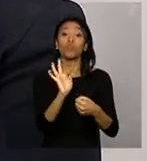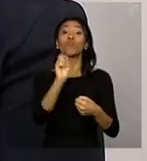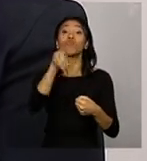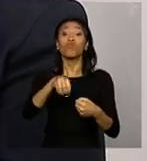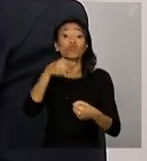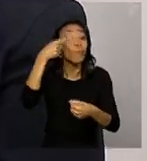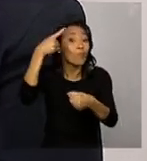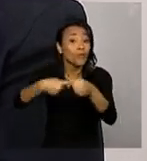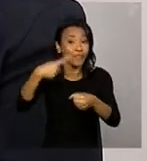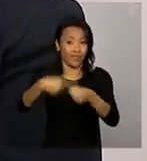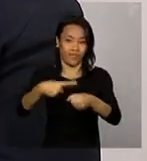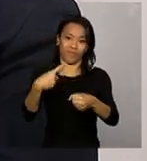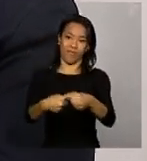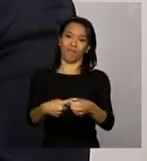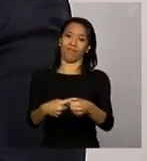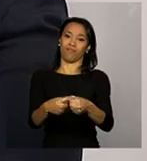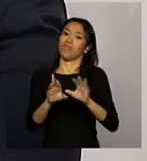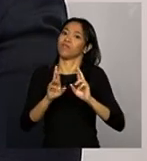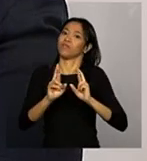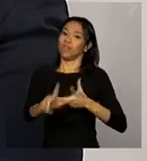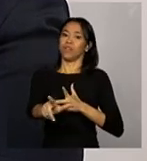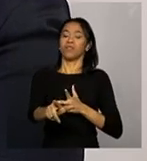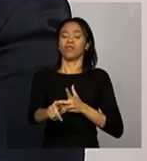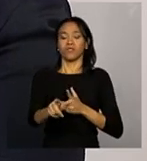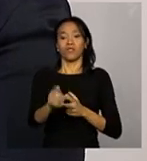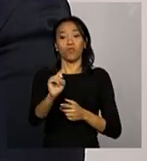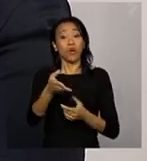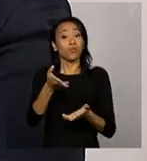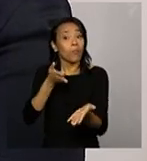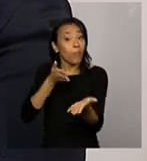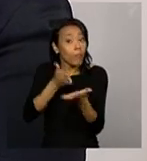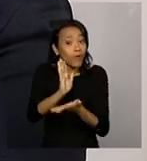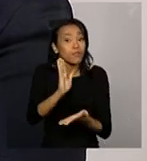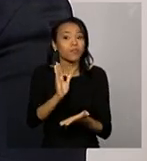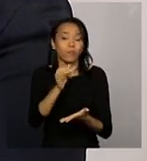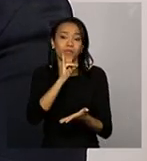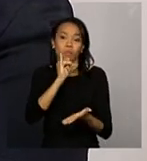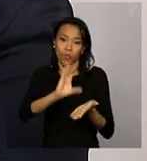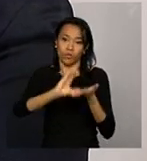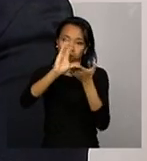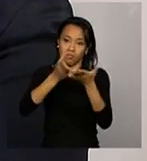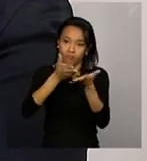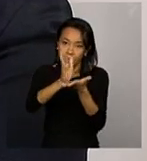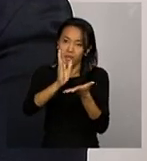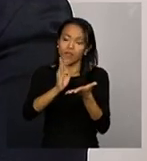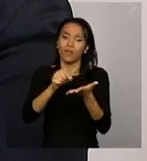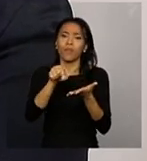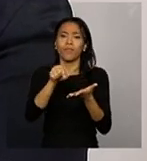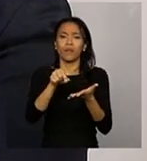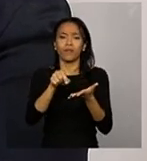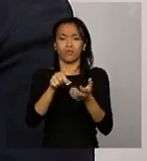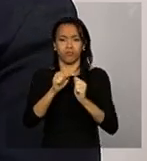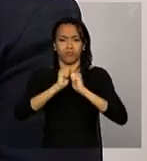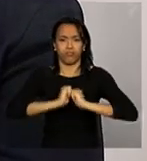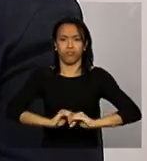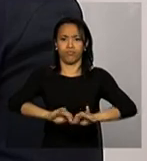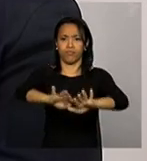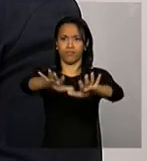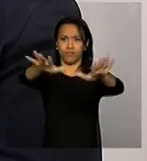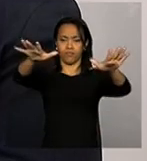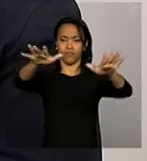de contas total ou aprova parcialmente a prestação de contas do índice de gestão descentralizada do SUAS